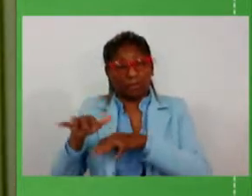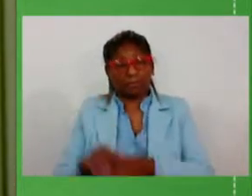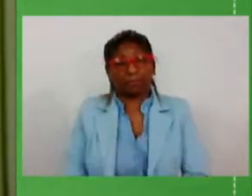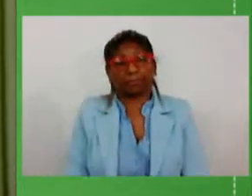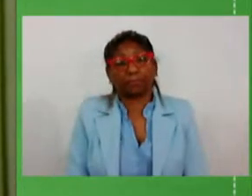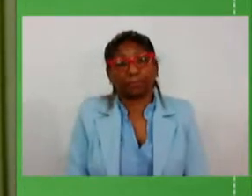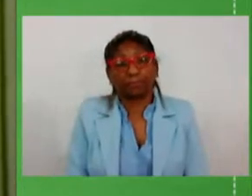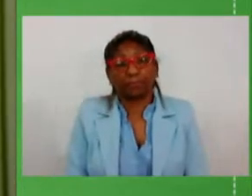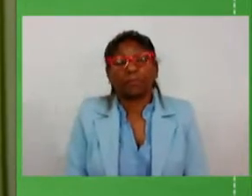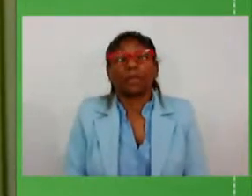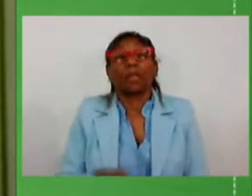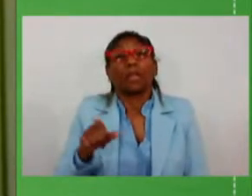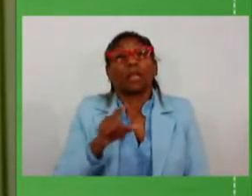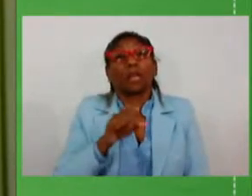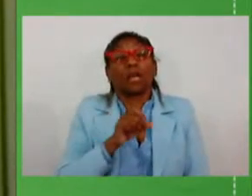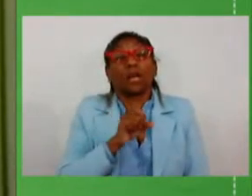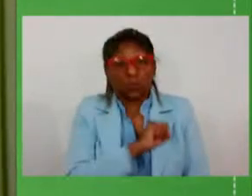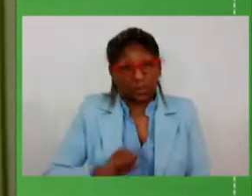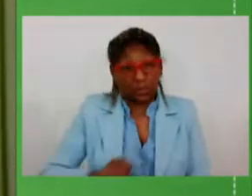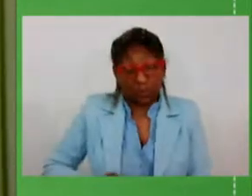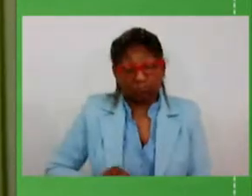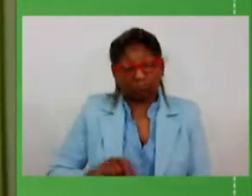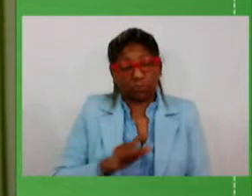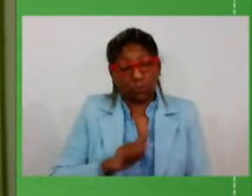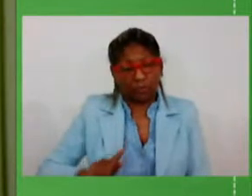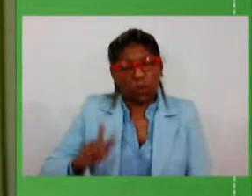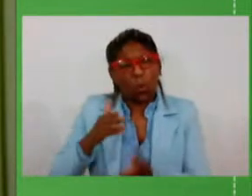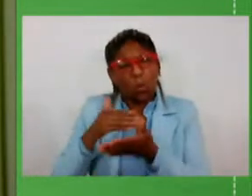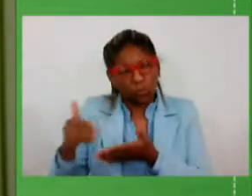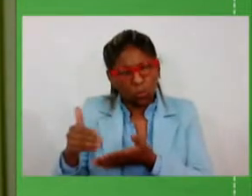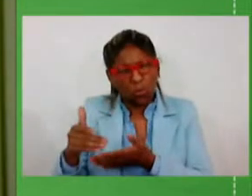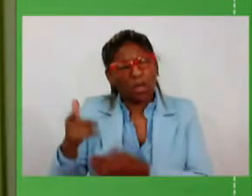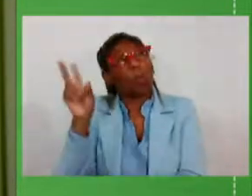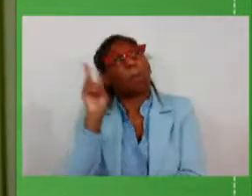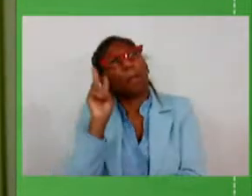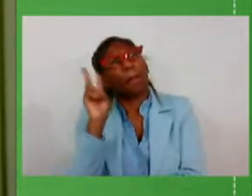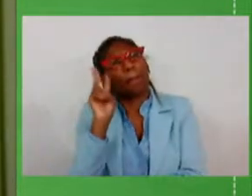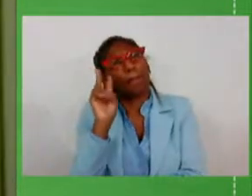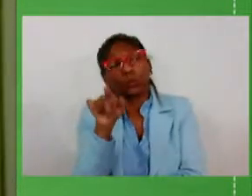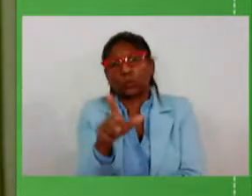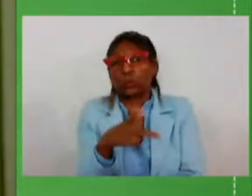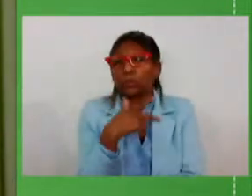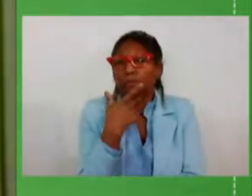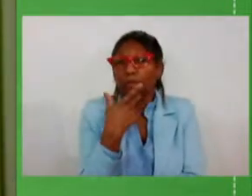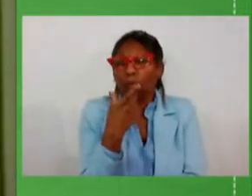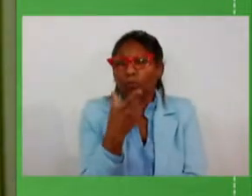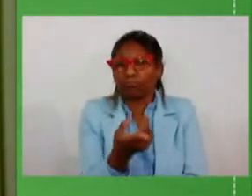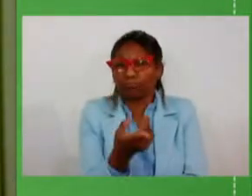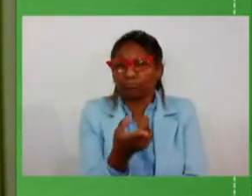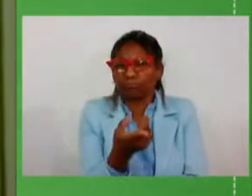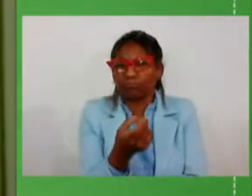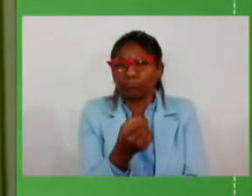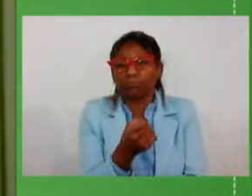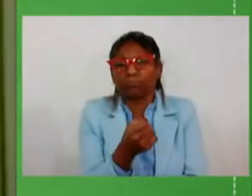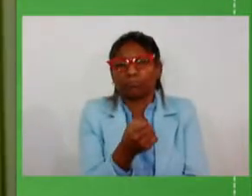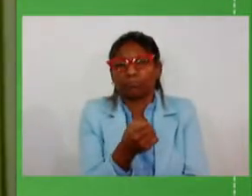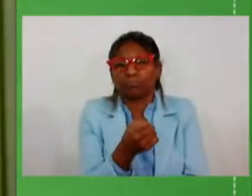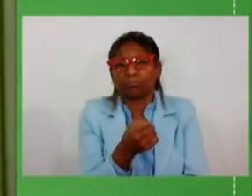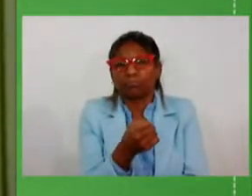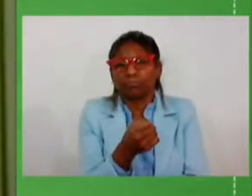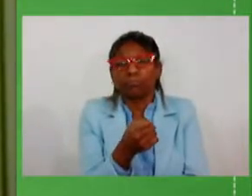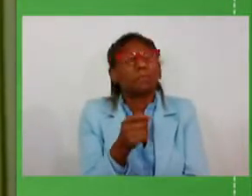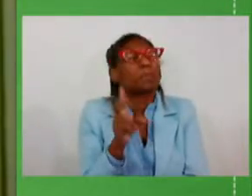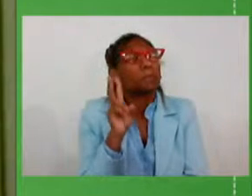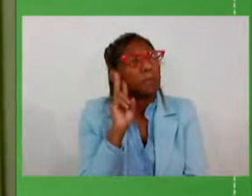o senhor começou a sua fala eu também não pude deixar de me lembrar como o senhor bem relatou e lembrou